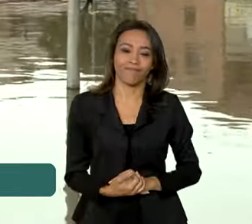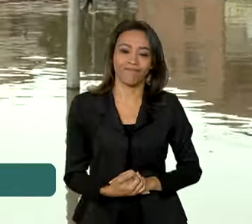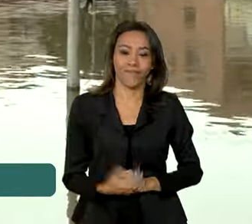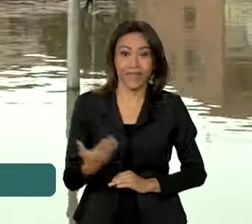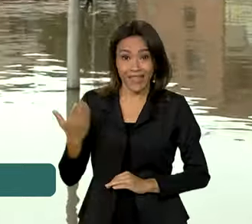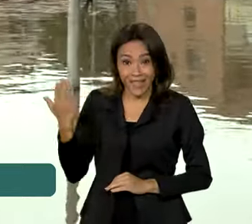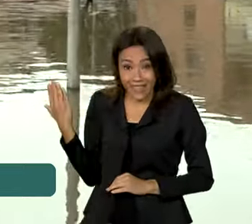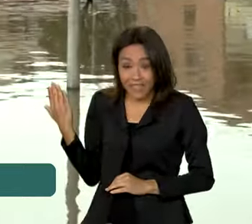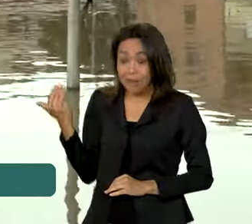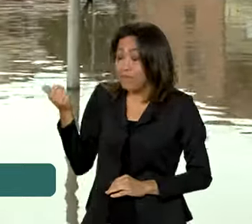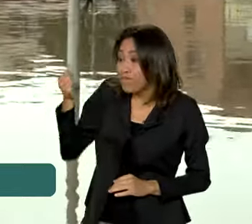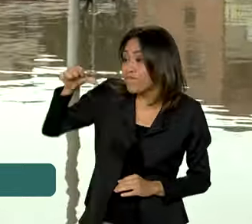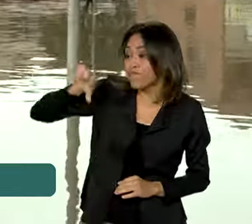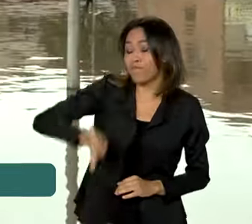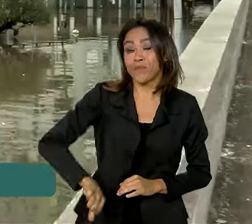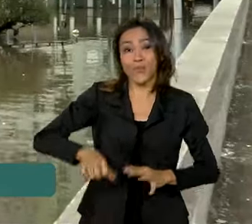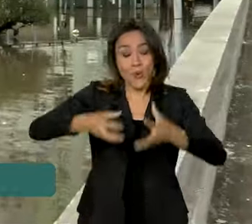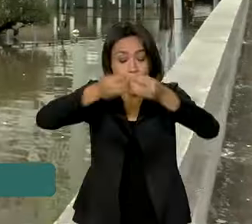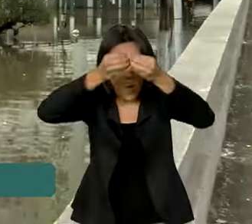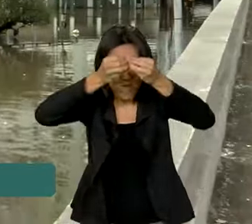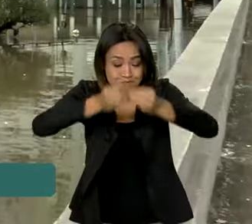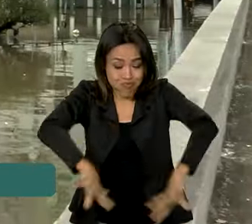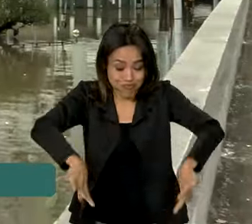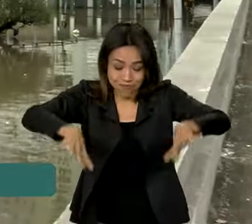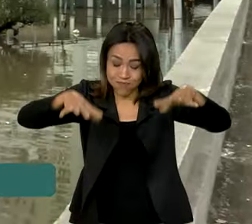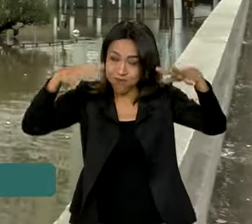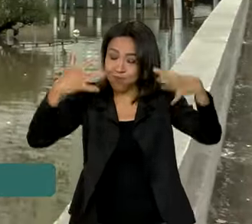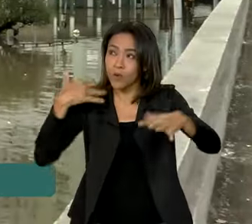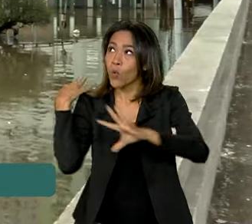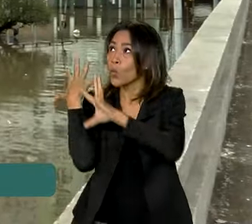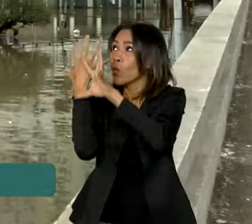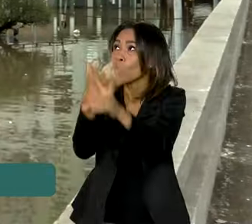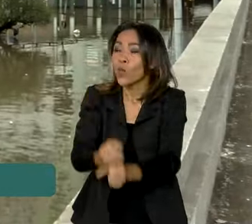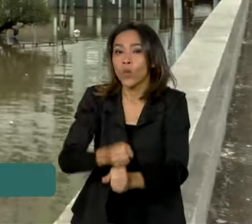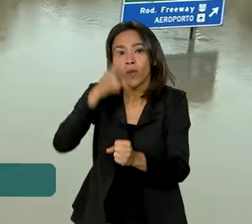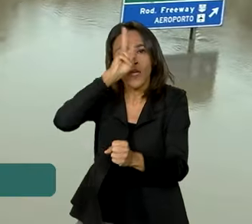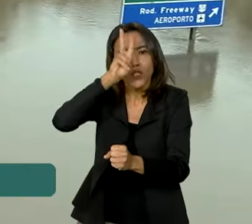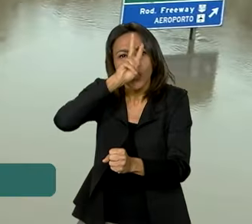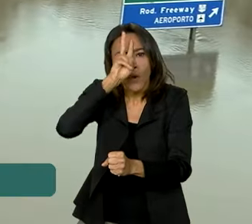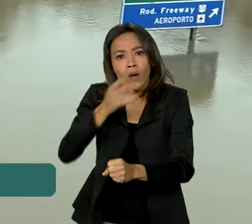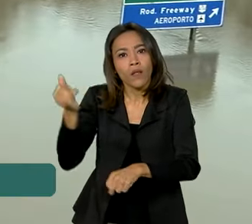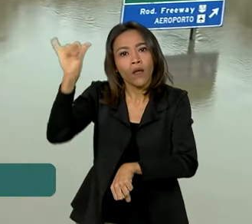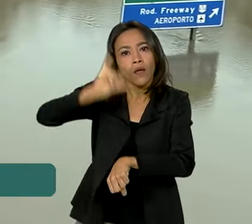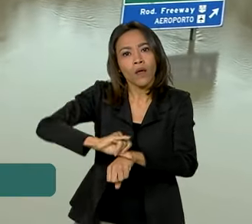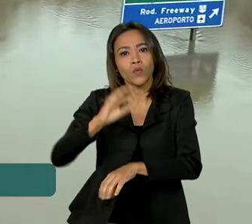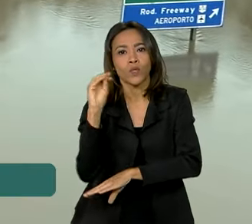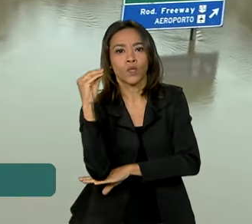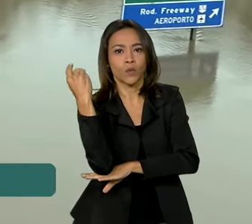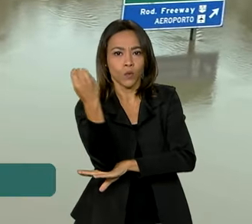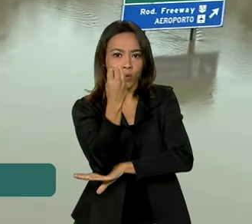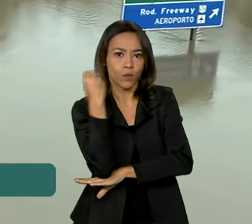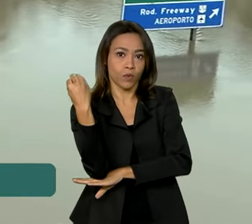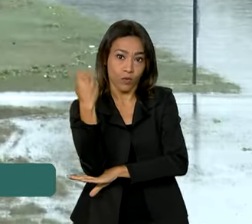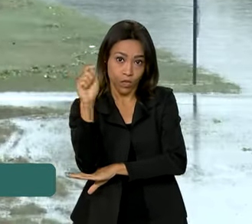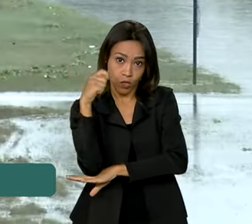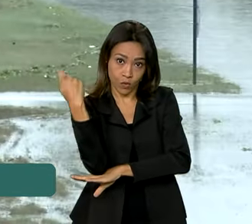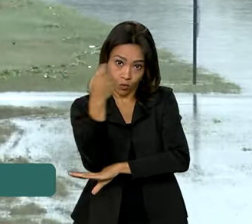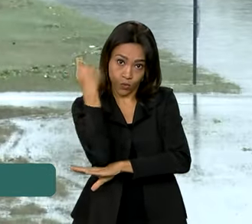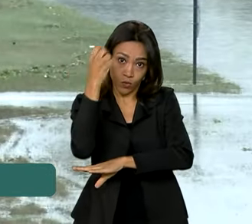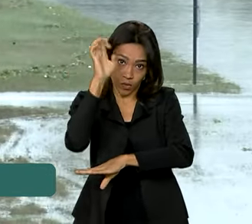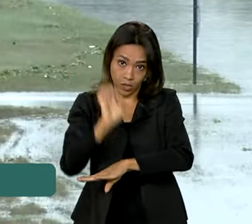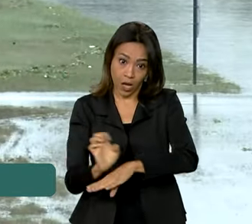Consideradas o pior desastre climático da história do Rio Grande do Sul, as tempestades derrubaram pontes,